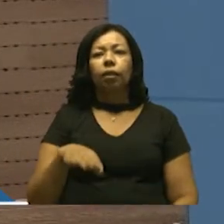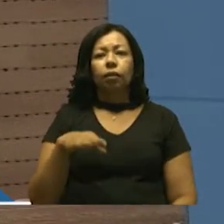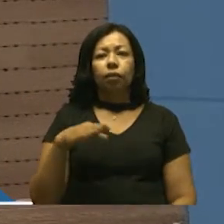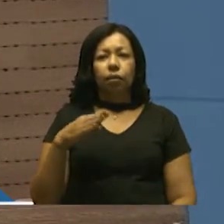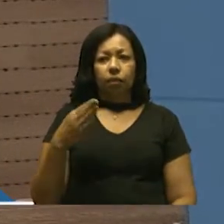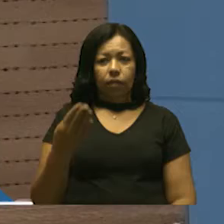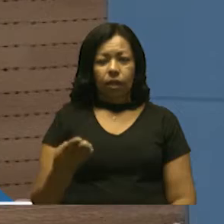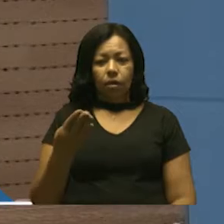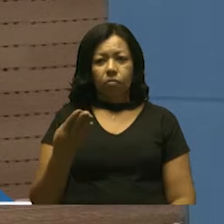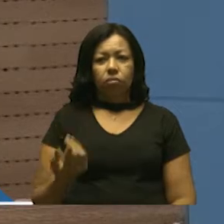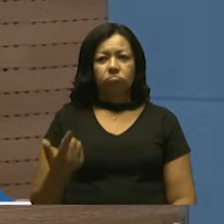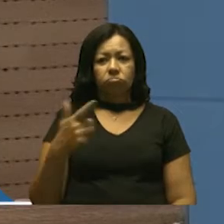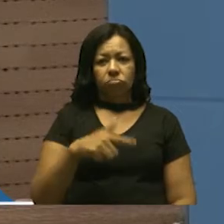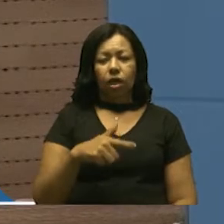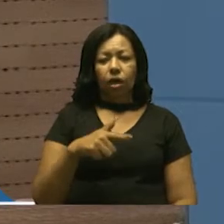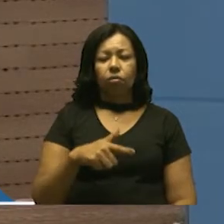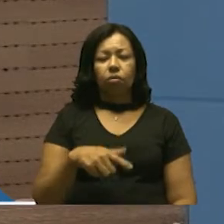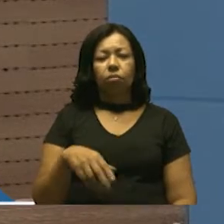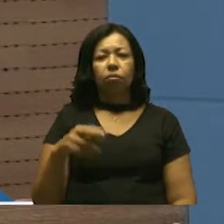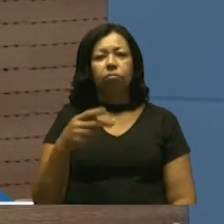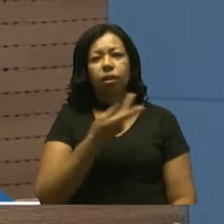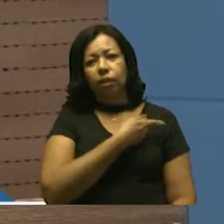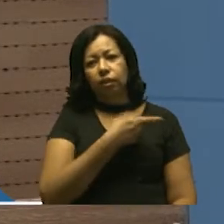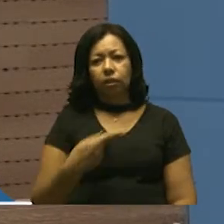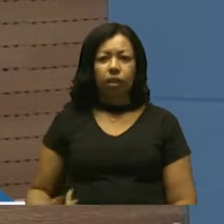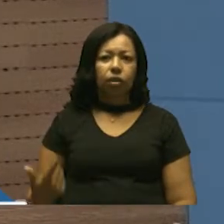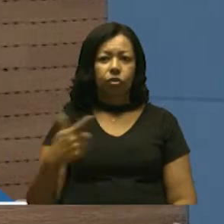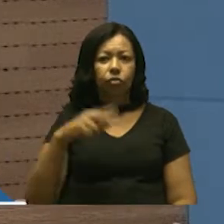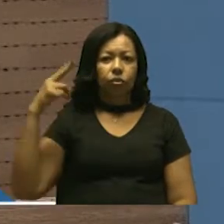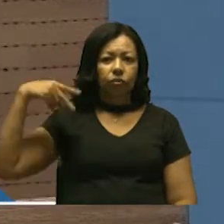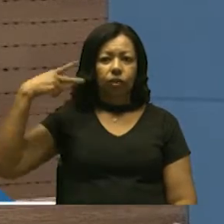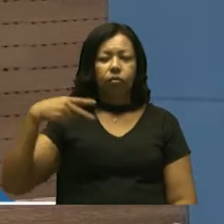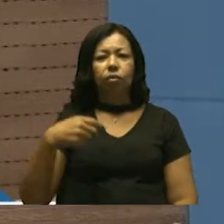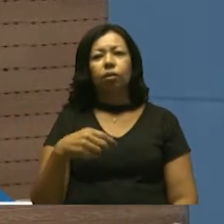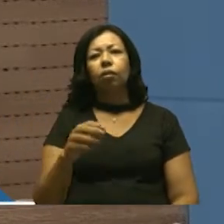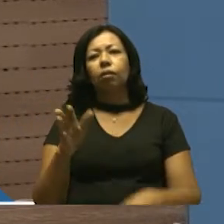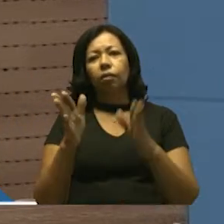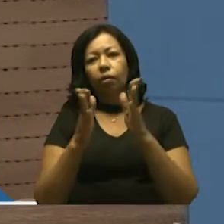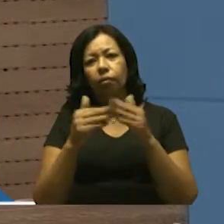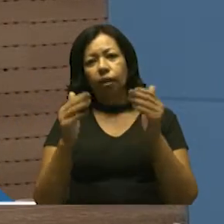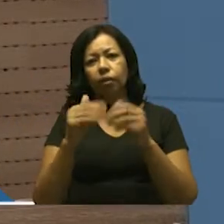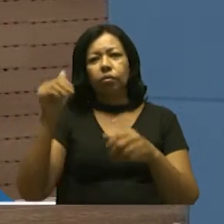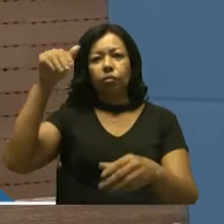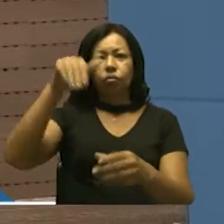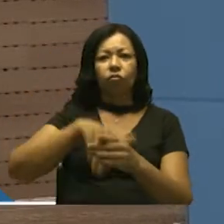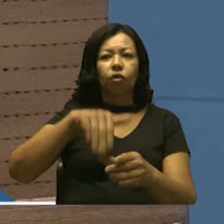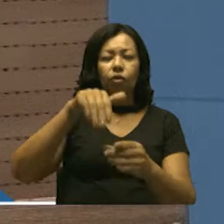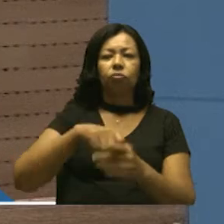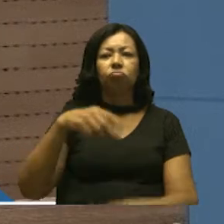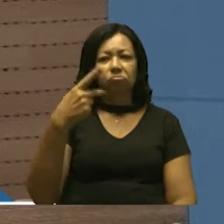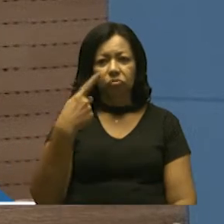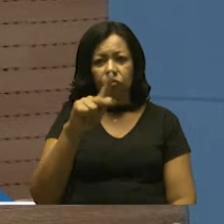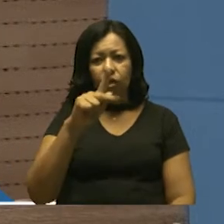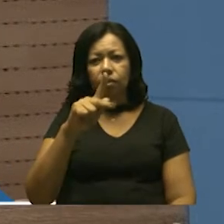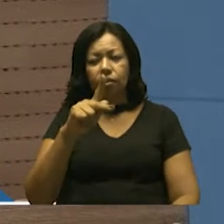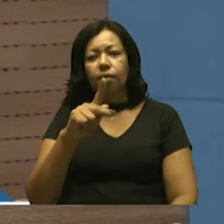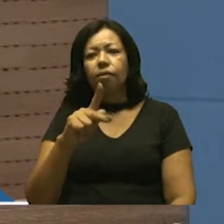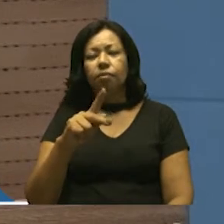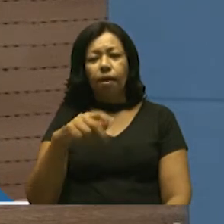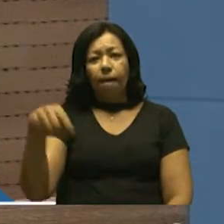Então, nesta linha, nobre presidente e demais pares, é porque eu peço o voto de vossas excelências,